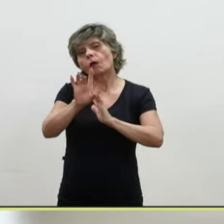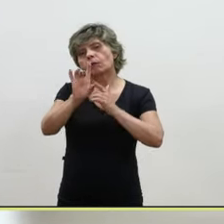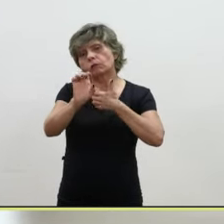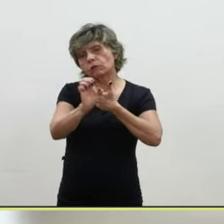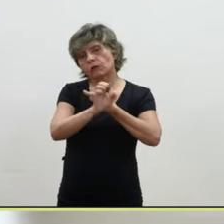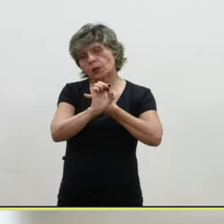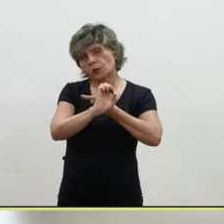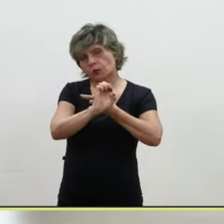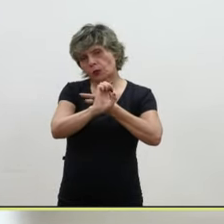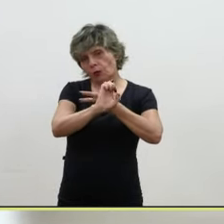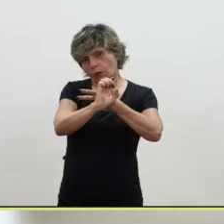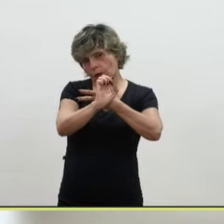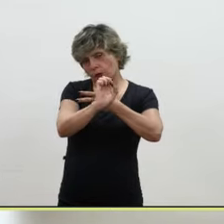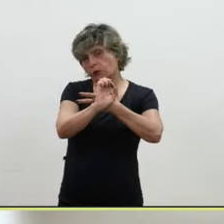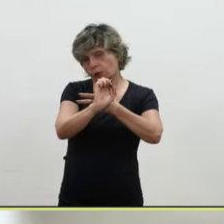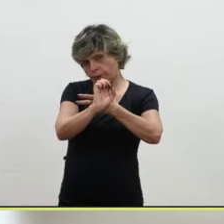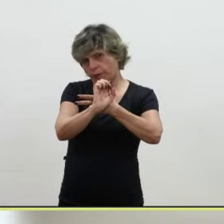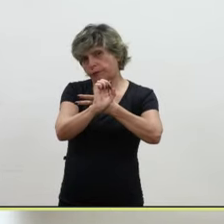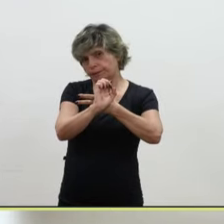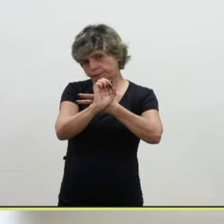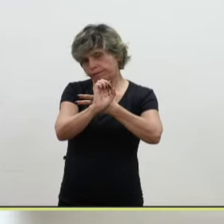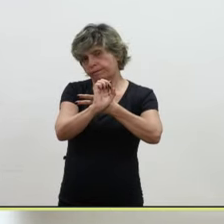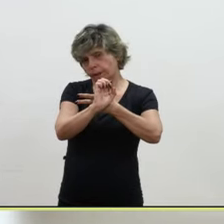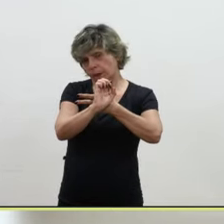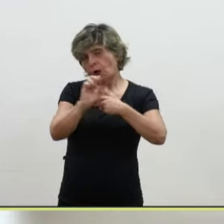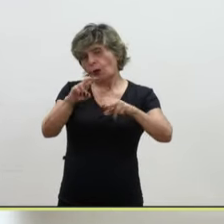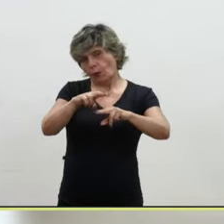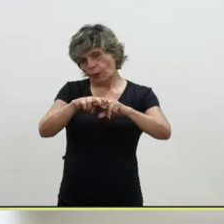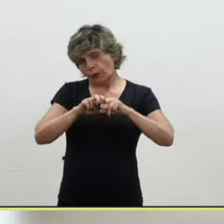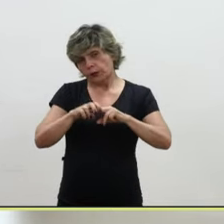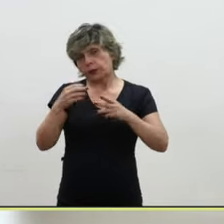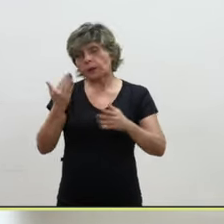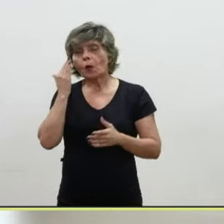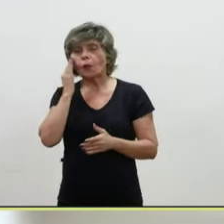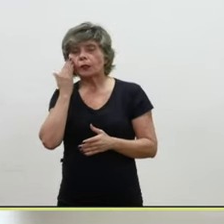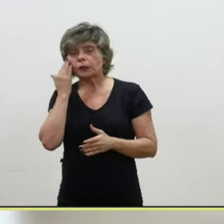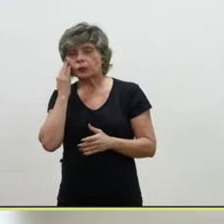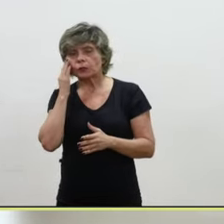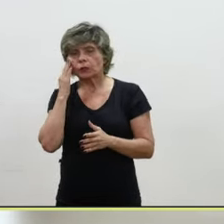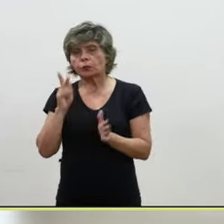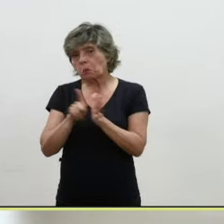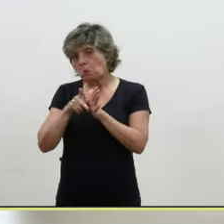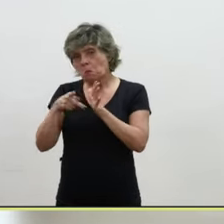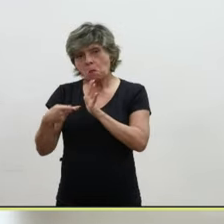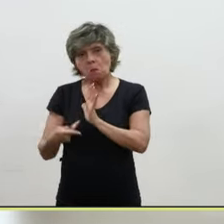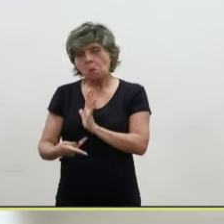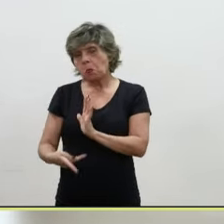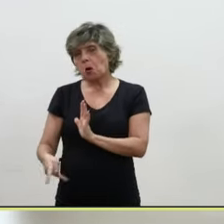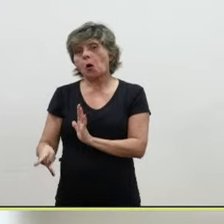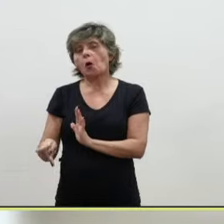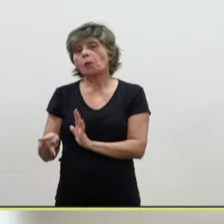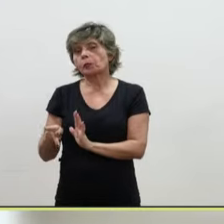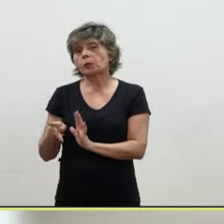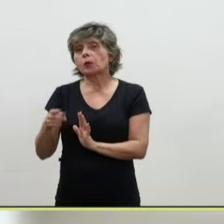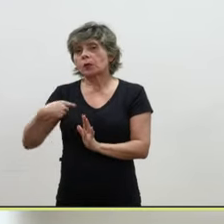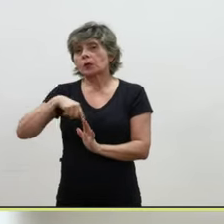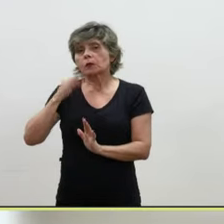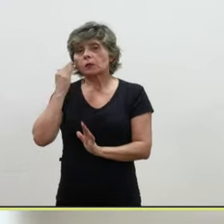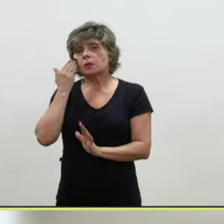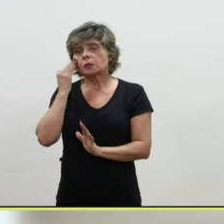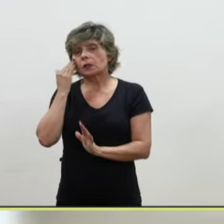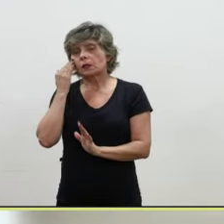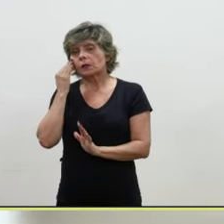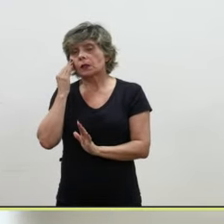só mencionou o executivo, tá, então, foi por isso também esse entendimento do MPC, neste caso, de que a gente entende que